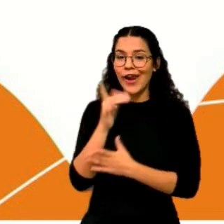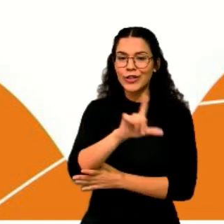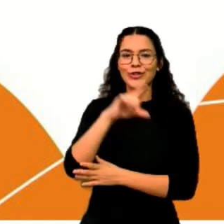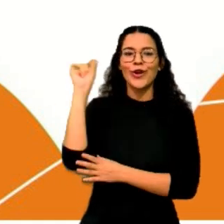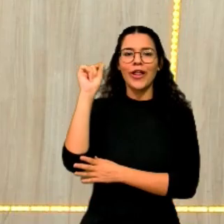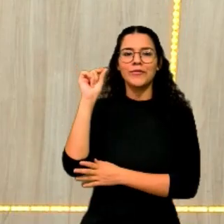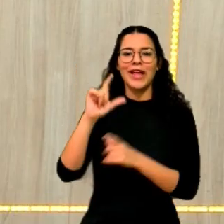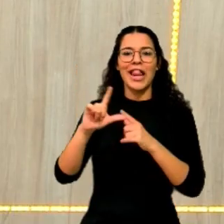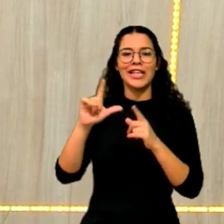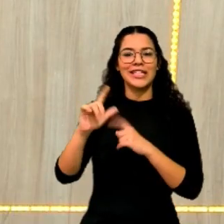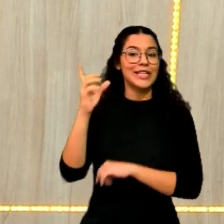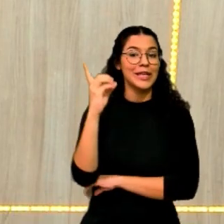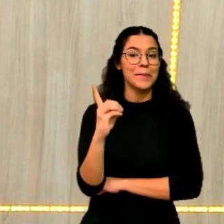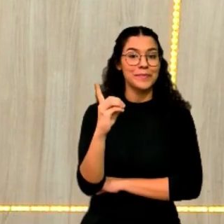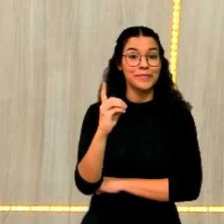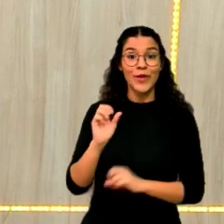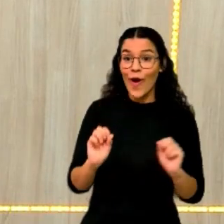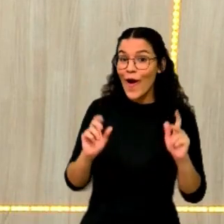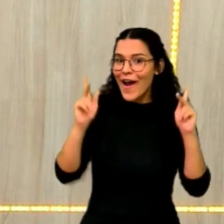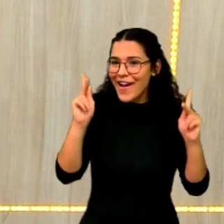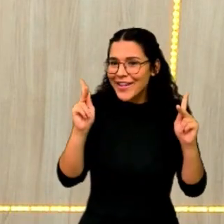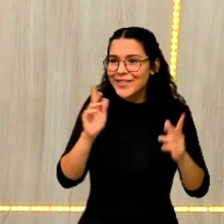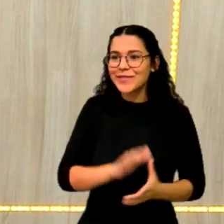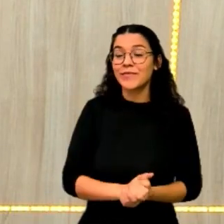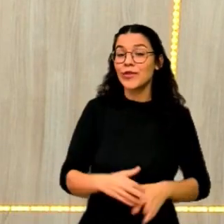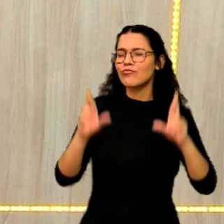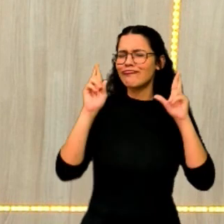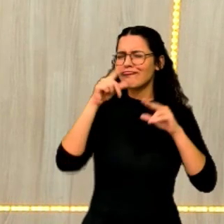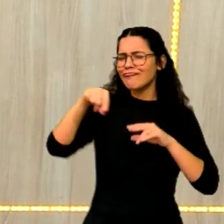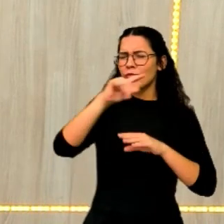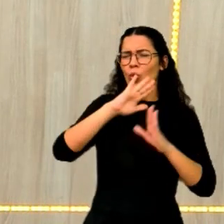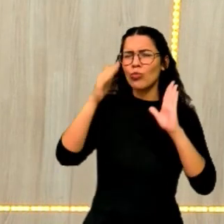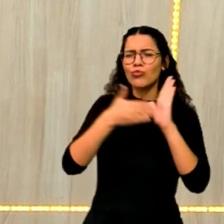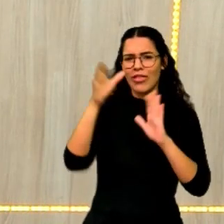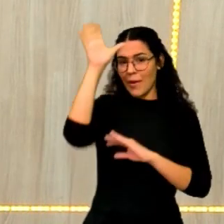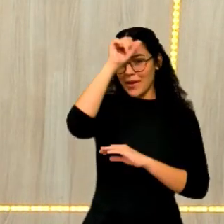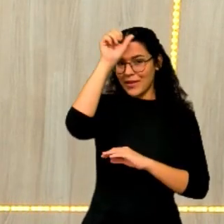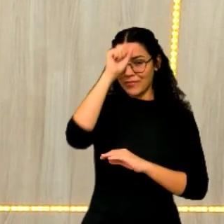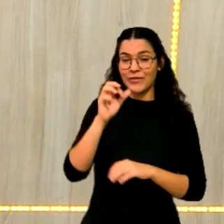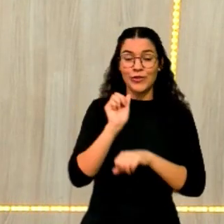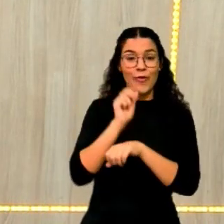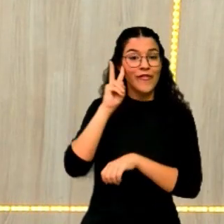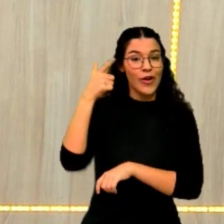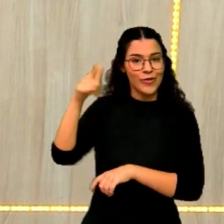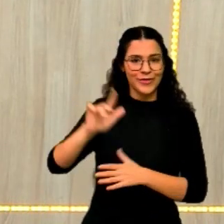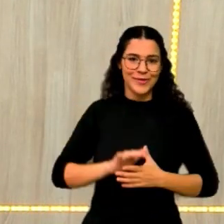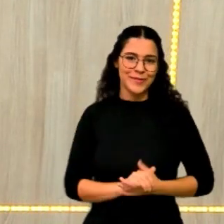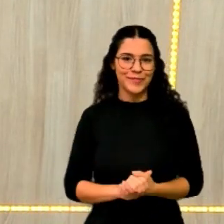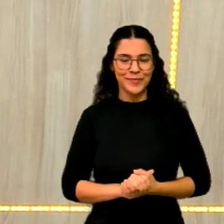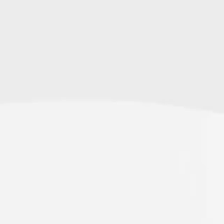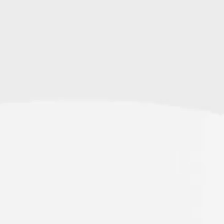nossa letra D. Ok, galera? Espero que todos tenham entendido e até o próximo vídeo. Valeu!